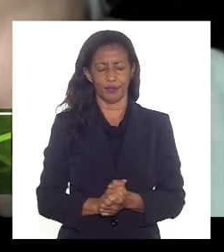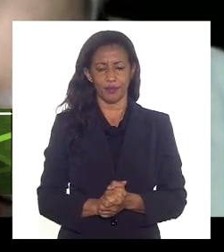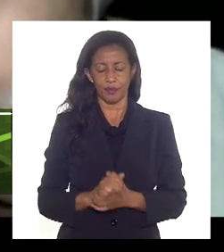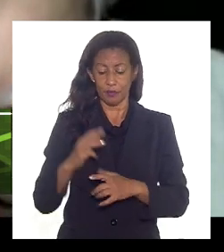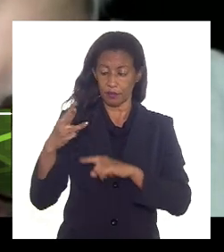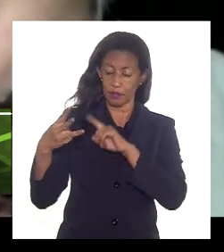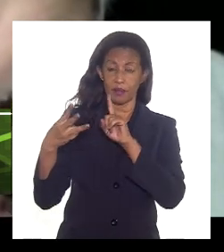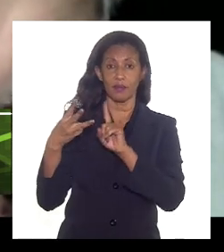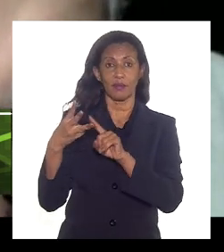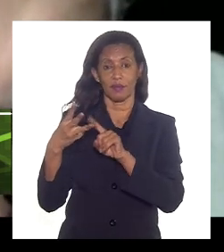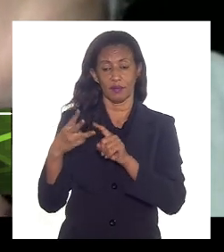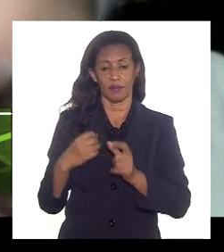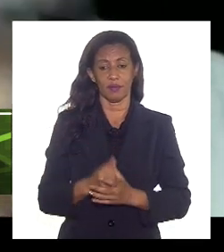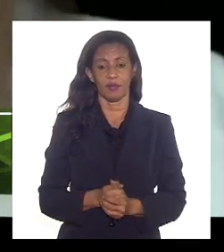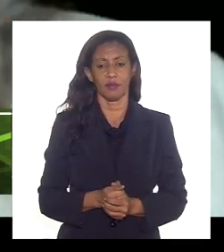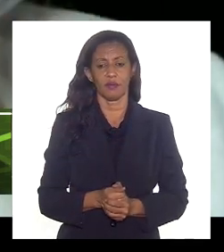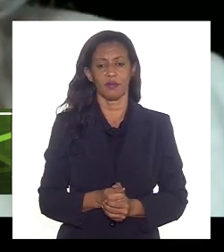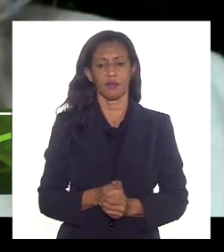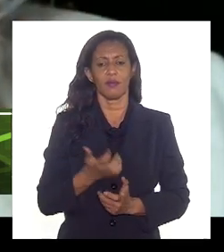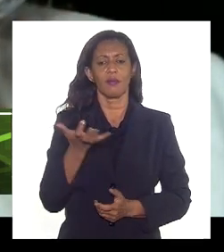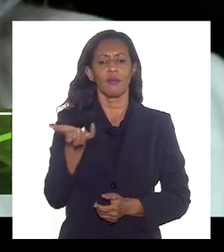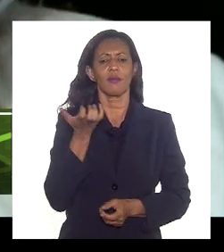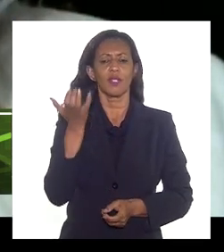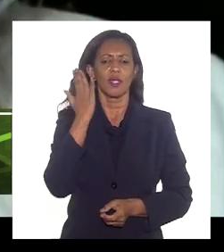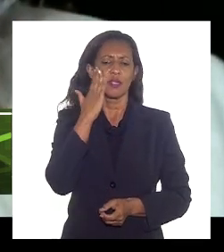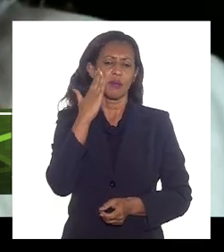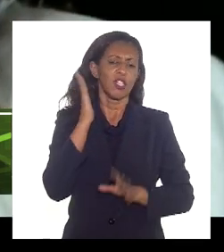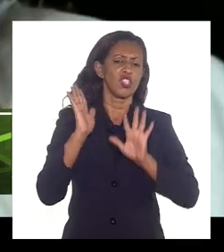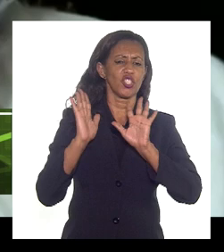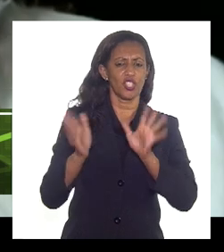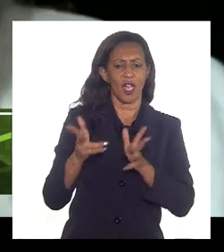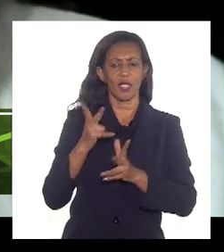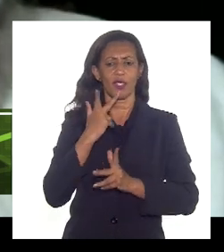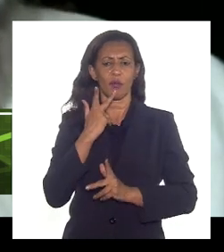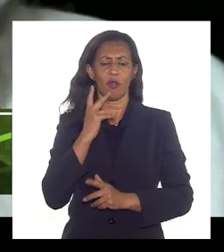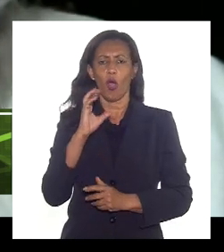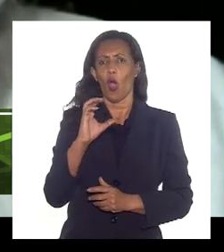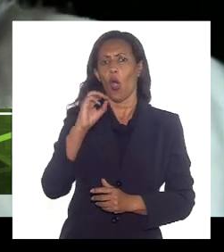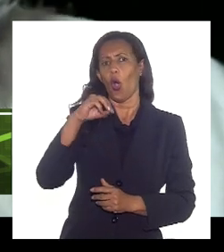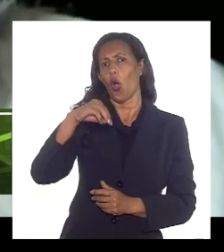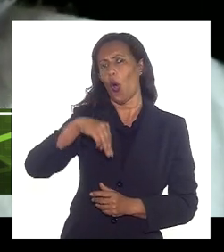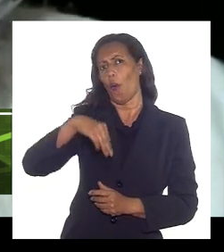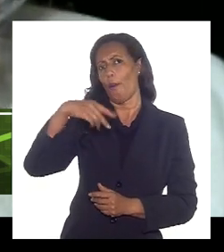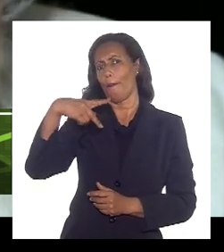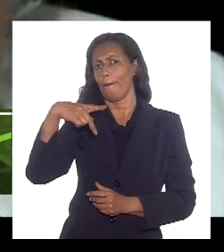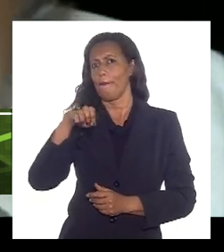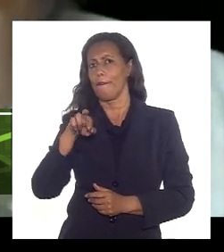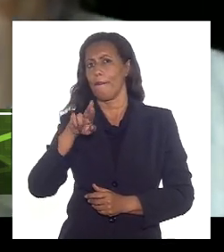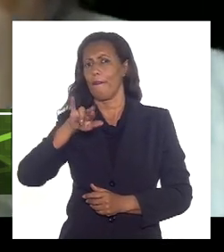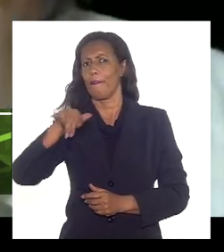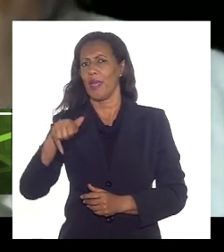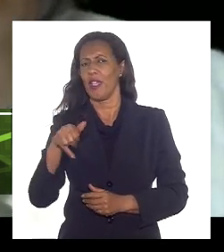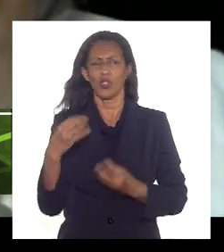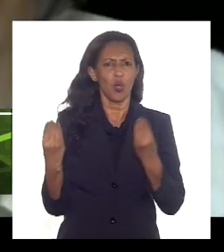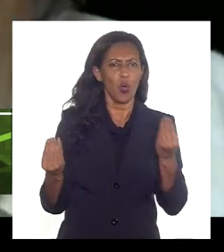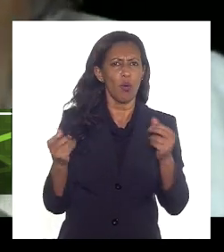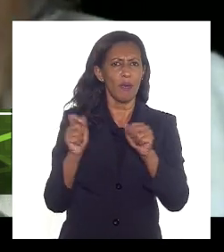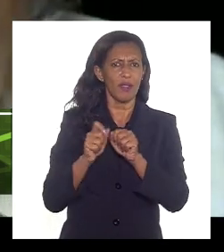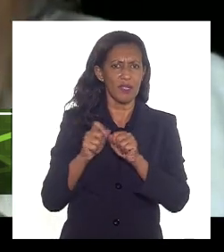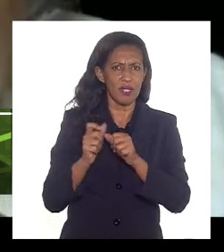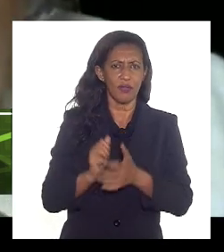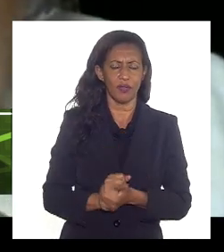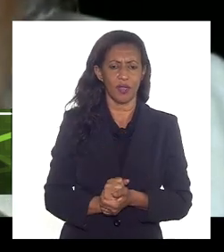terceiro lugar eu queria saber já que estamos falando do Comperge em operações como é que vai ser feito o